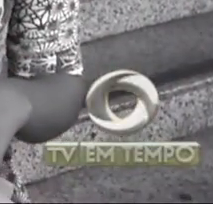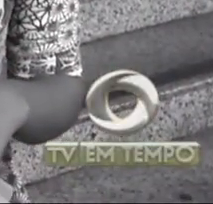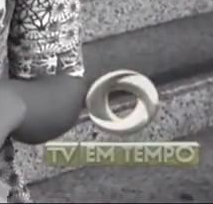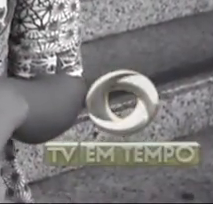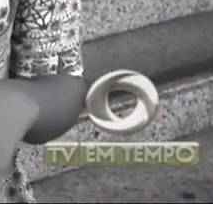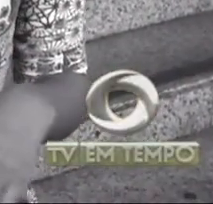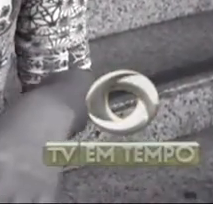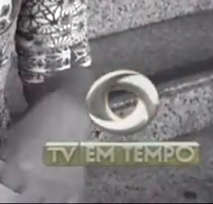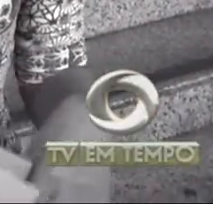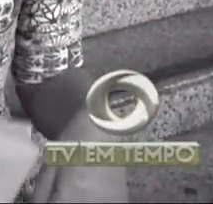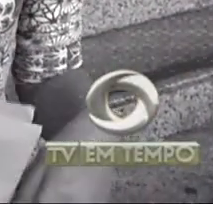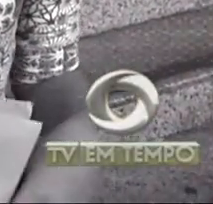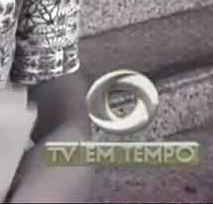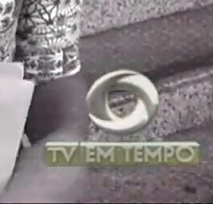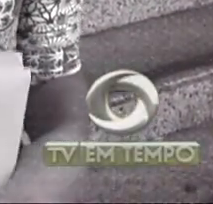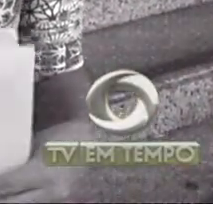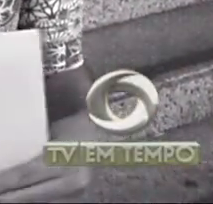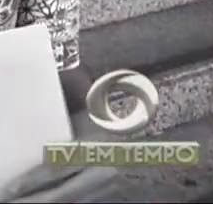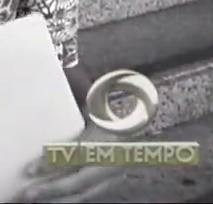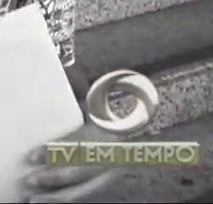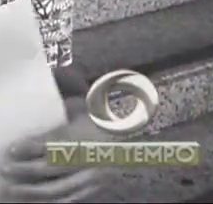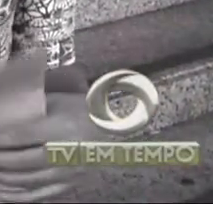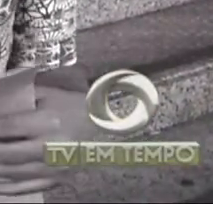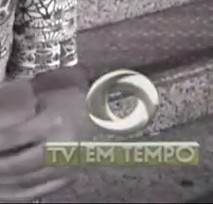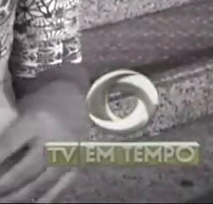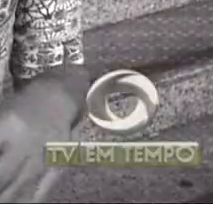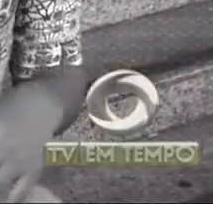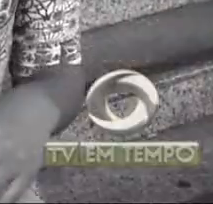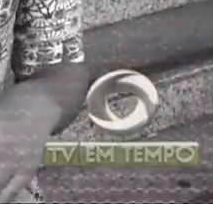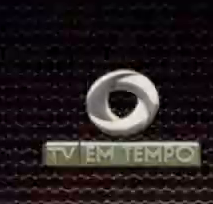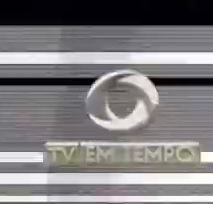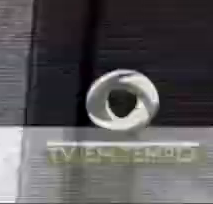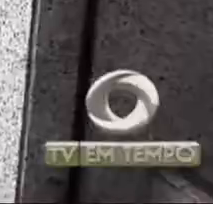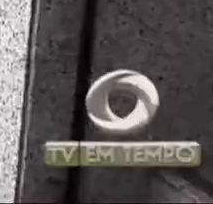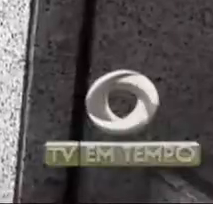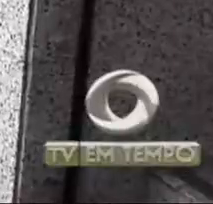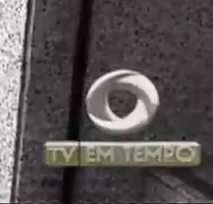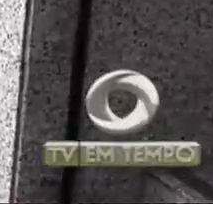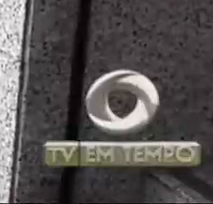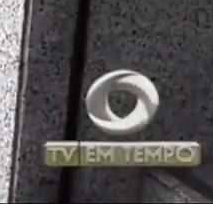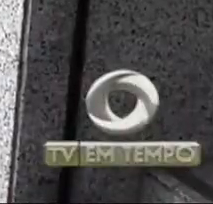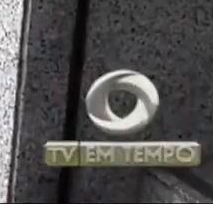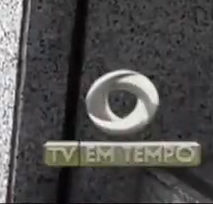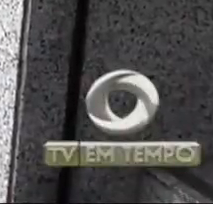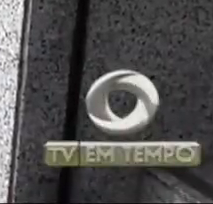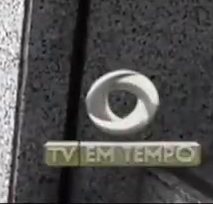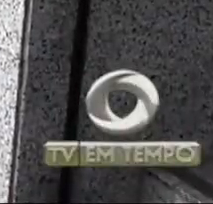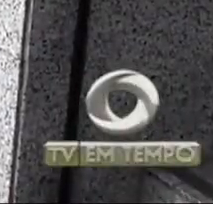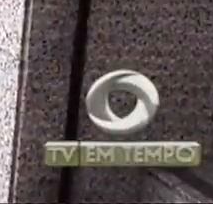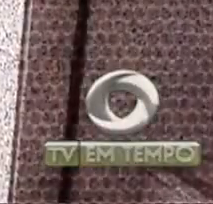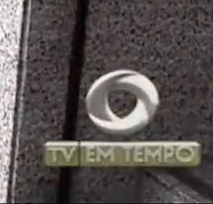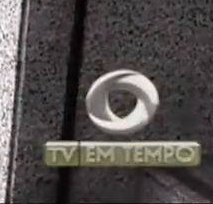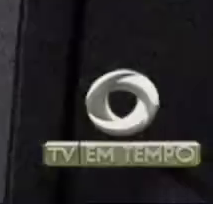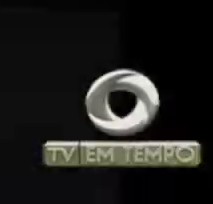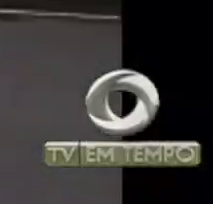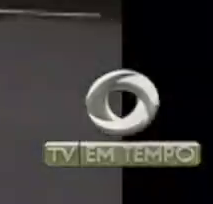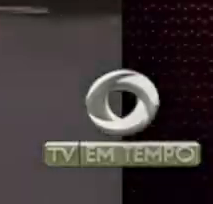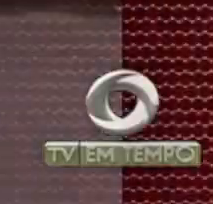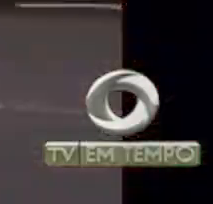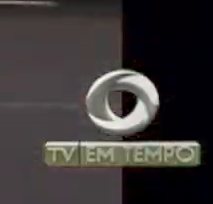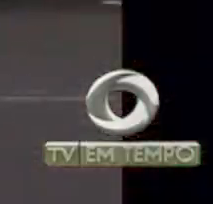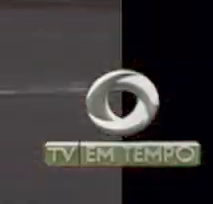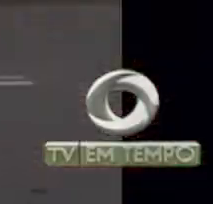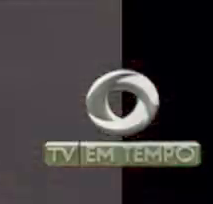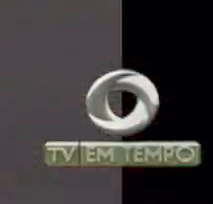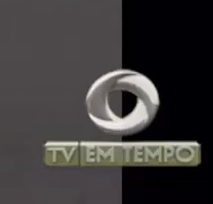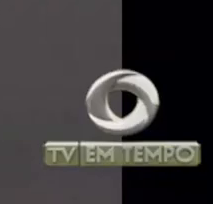experiência, a gente está atrás do primeiro emprego, não tem experiência, eles não dão oportunidade. Tem gente que tem profissão, tem qualificação, mas não